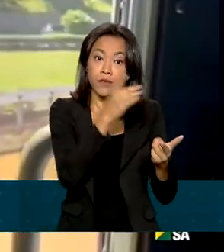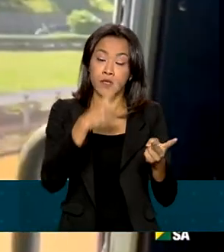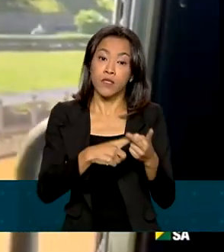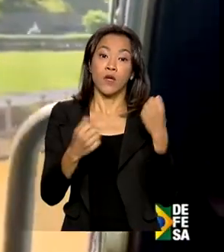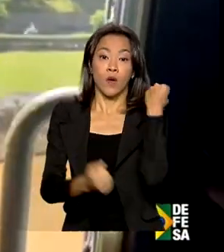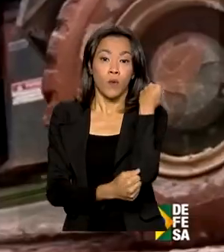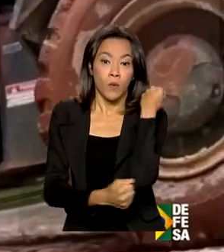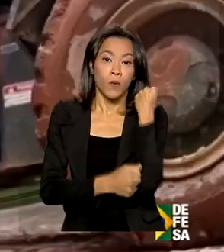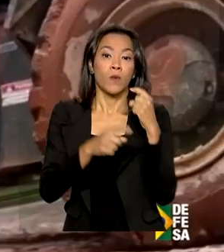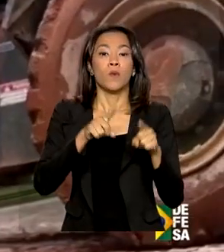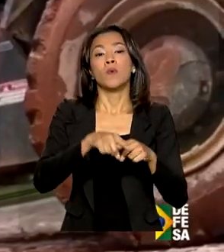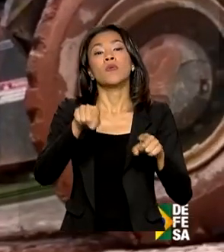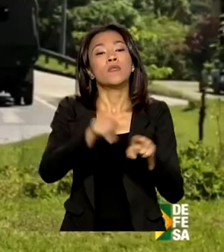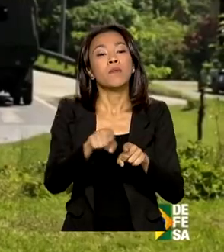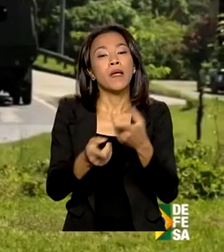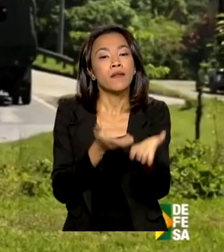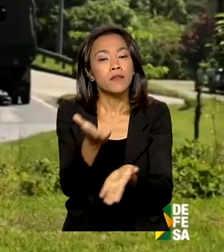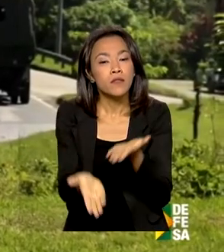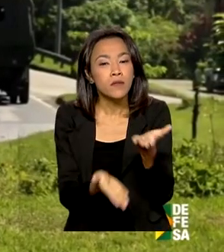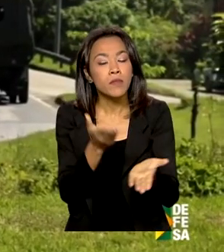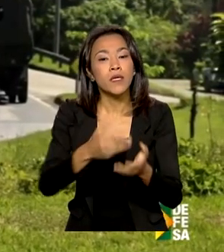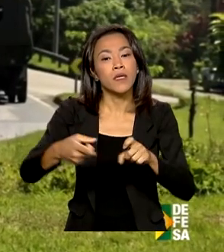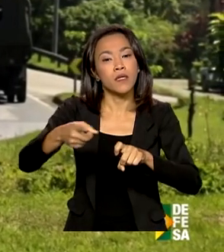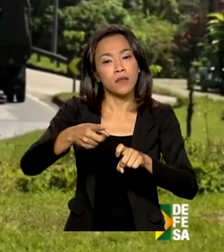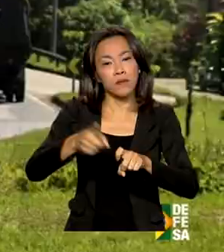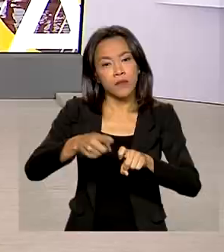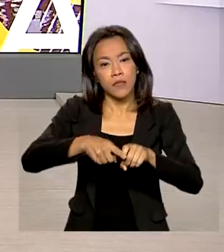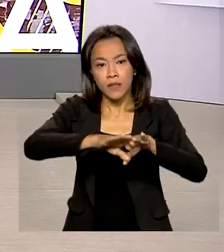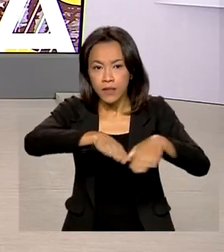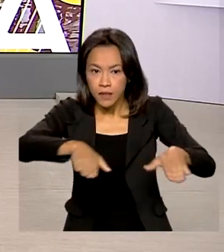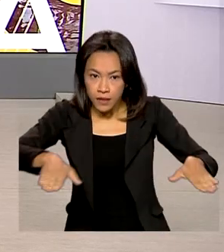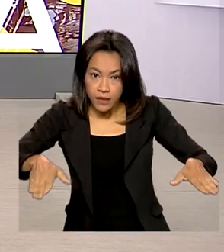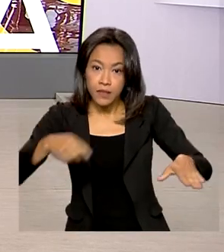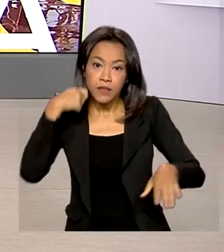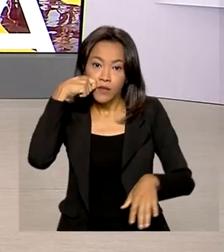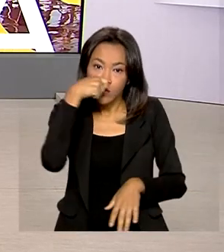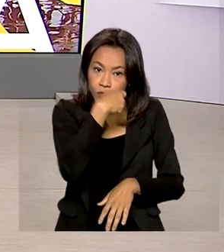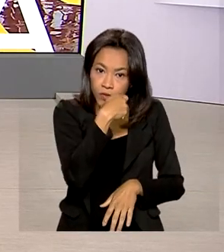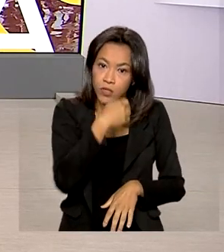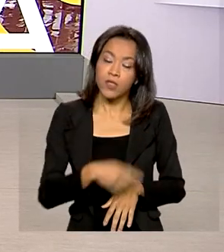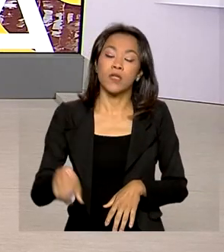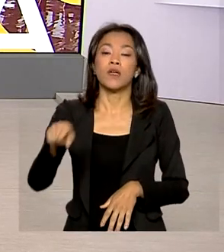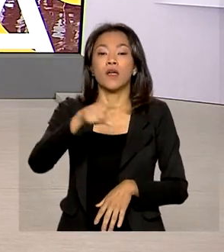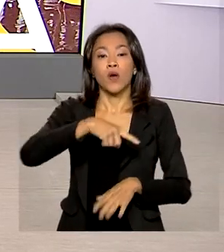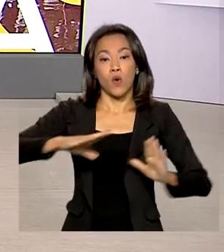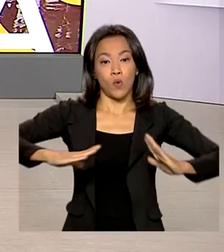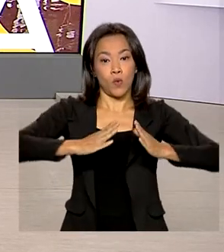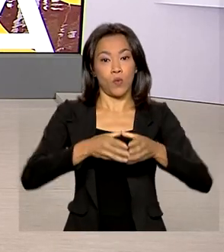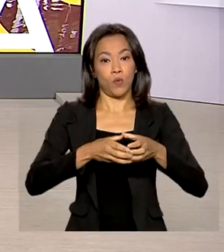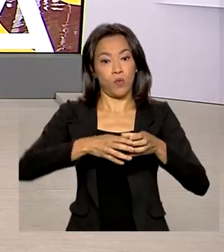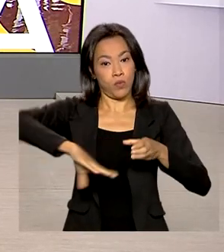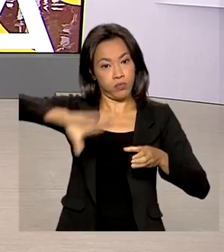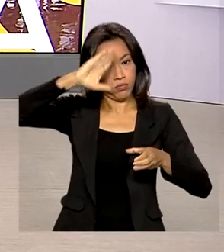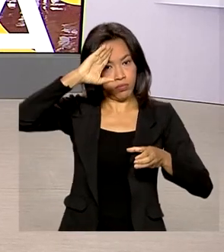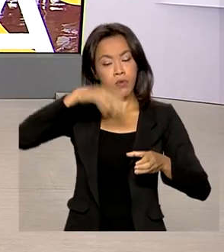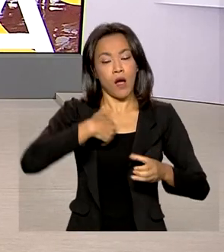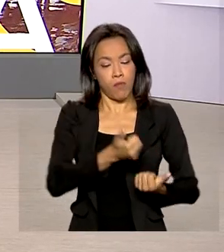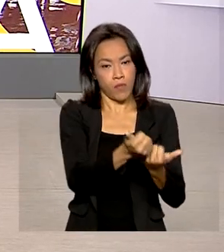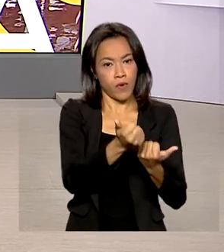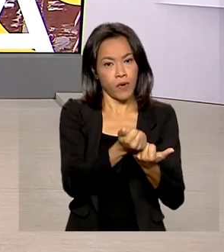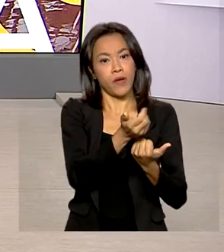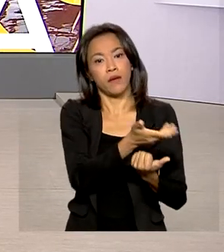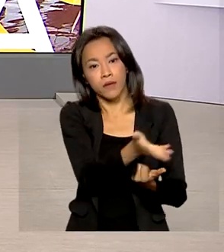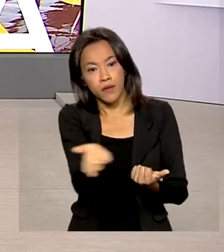ortopedia, clínica médica, pediatria e odontologia. As Forças Armadas ainda auxiliam a defesa civil no